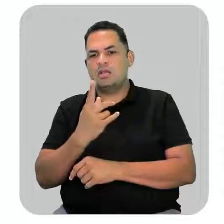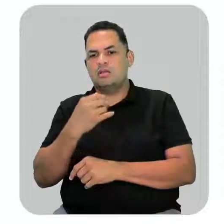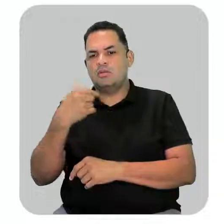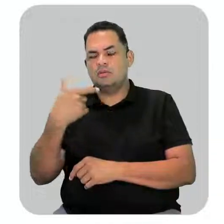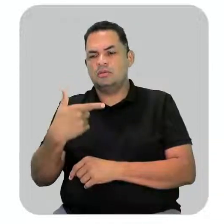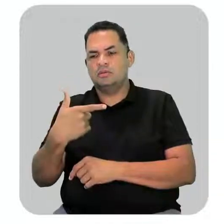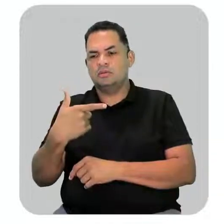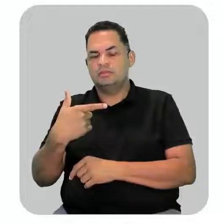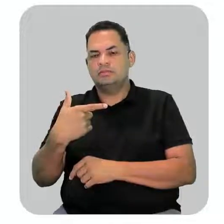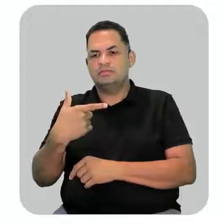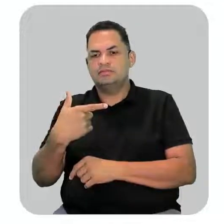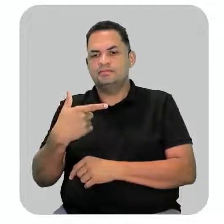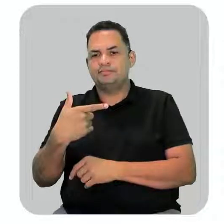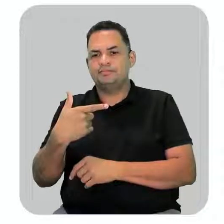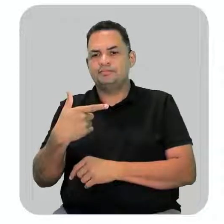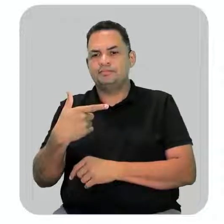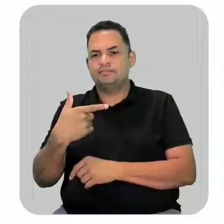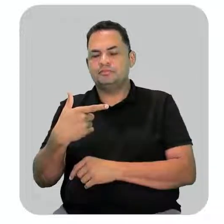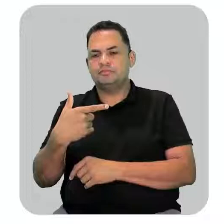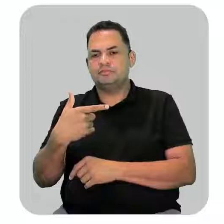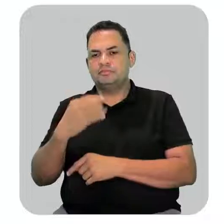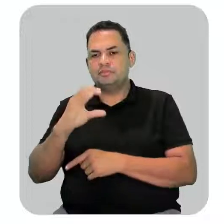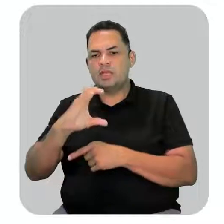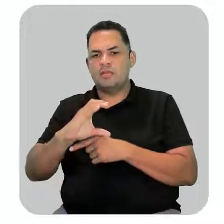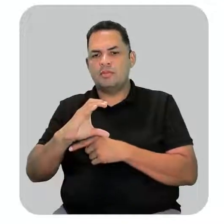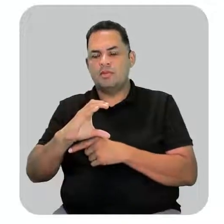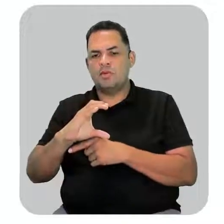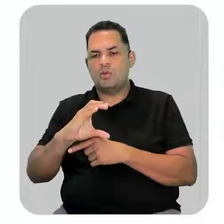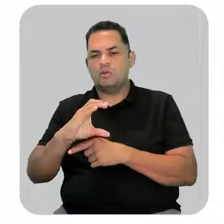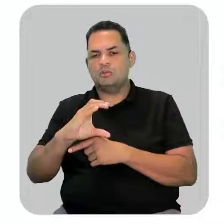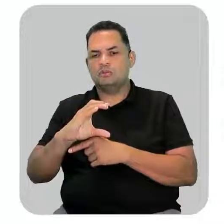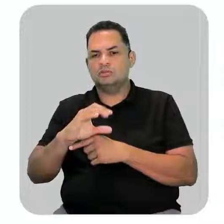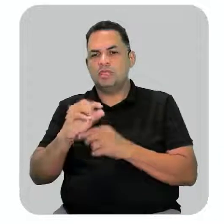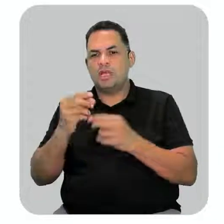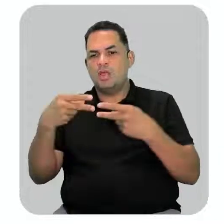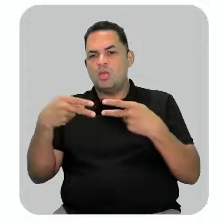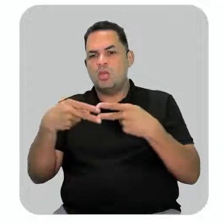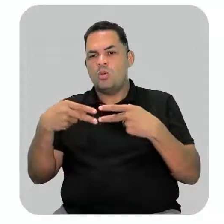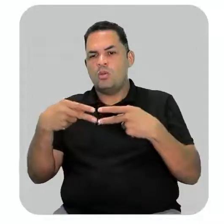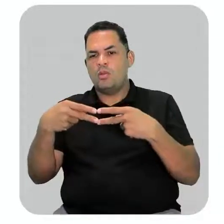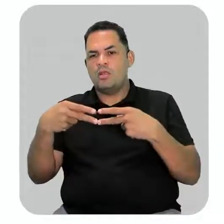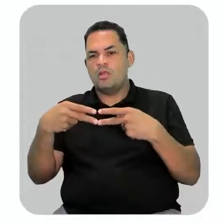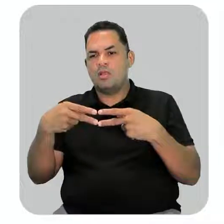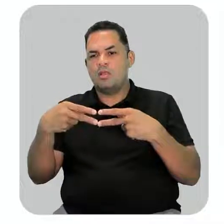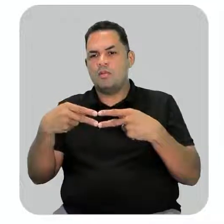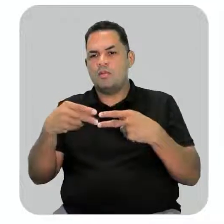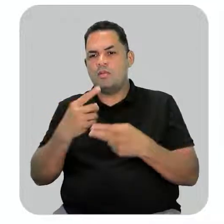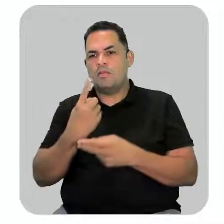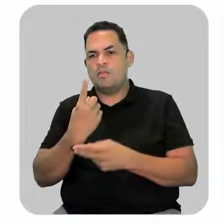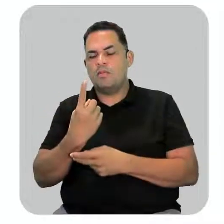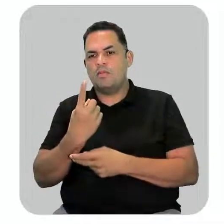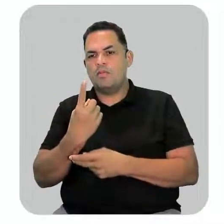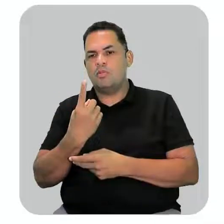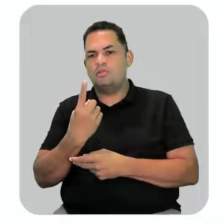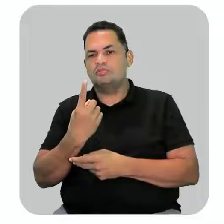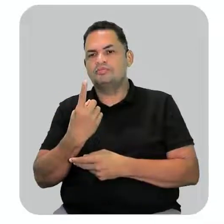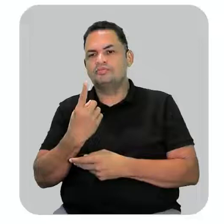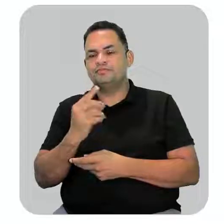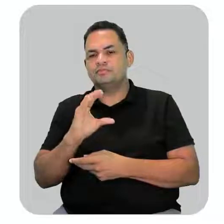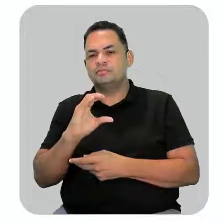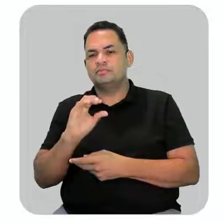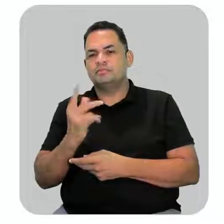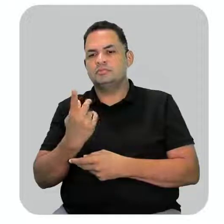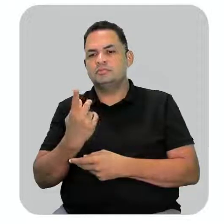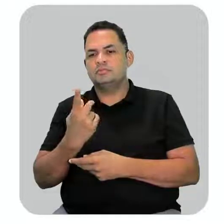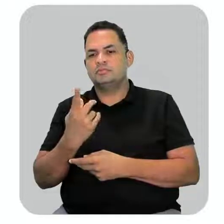CH2. Aí no carbono 2 tem a ligação dupla, ó. 1, 2, então aqui é um CH,